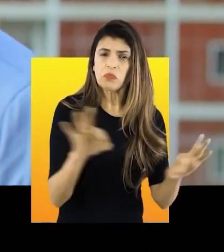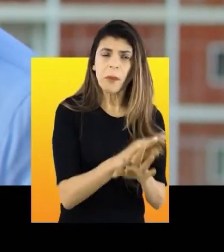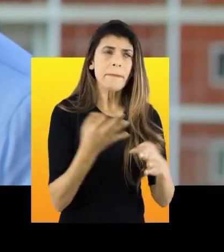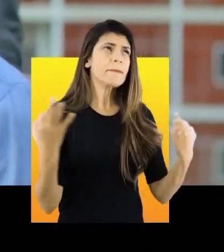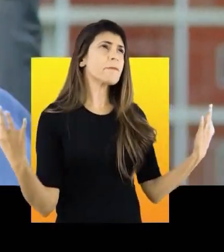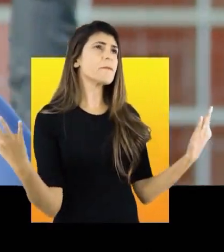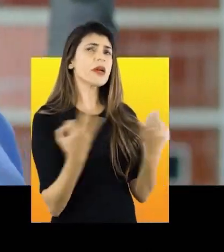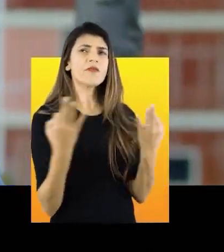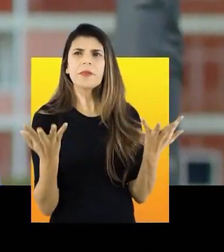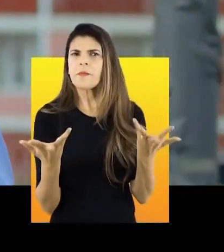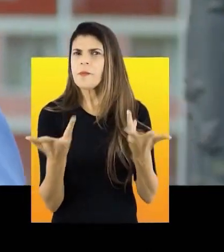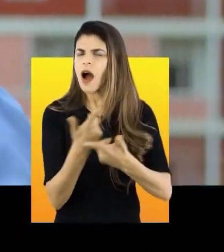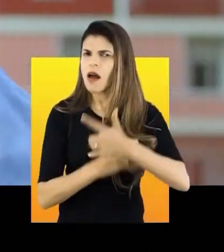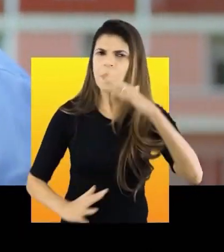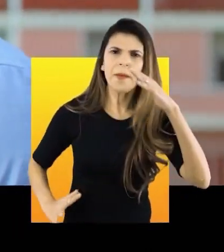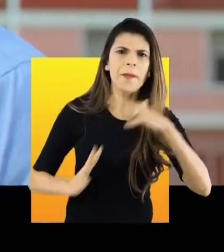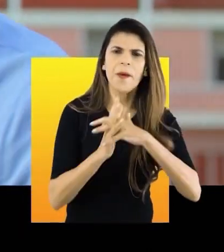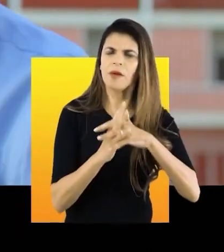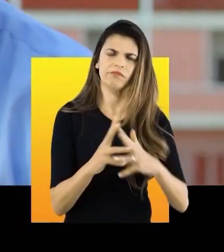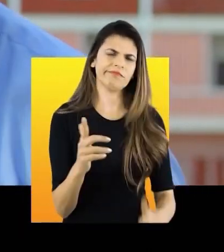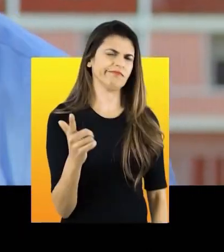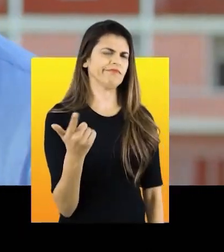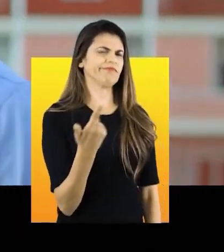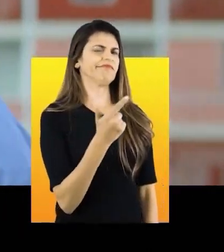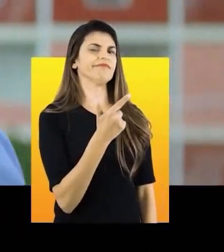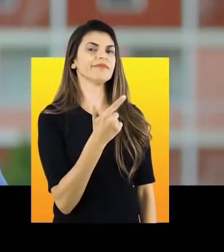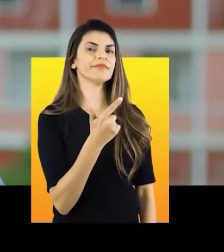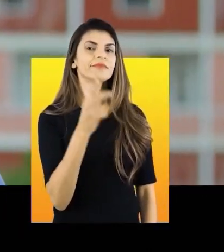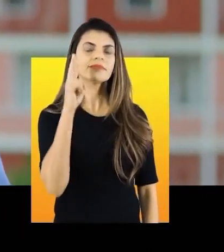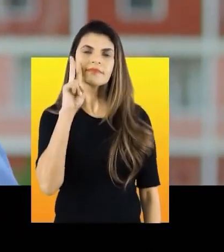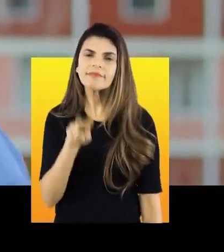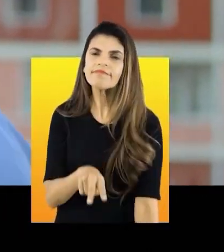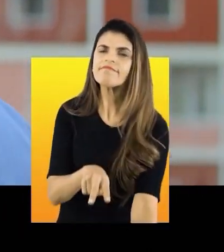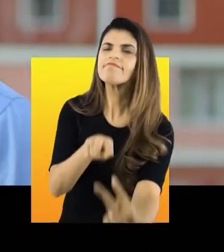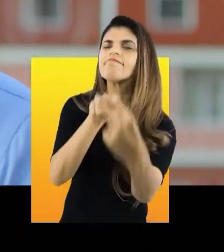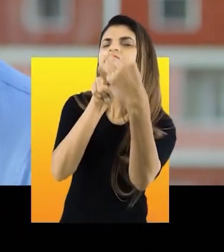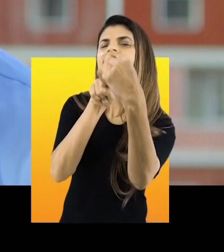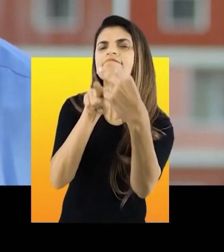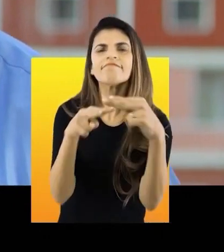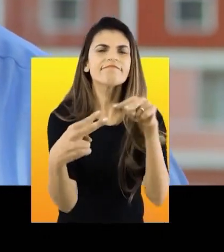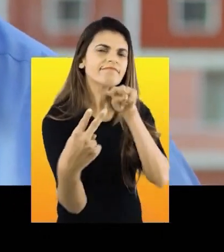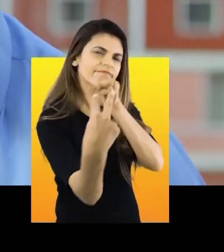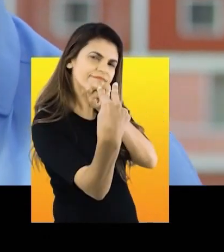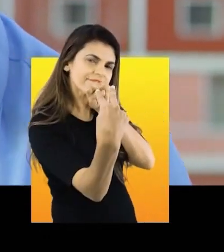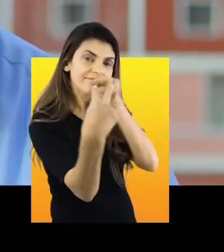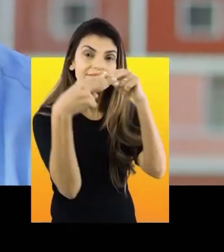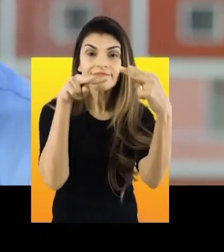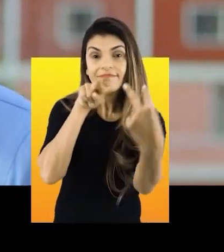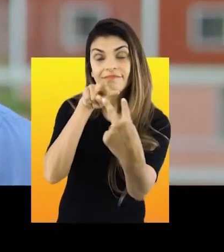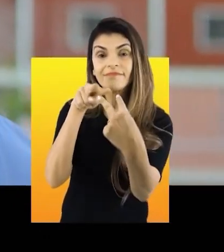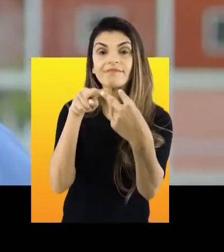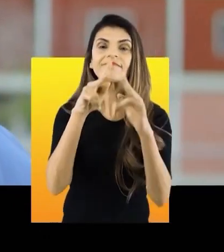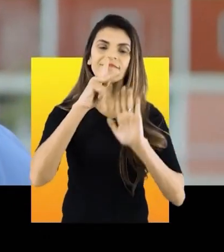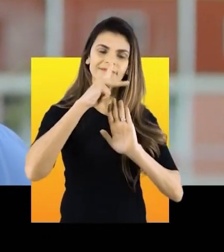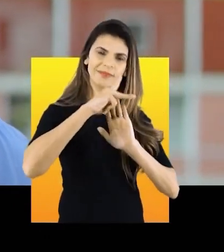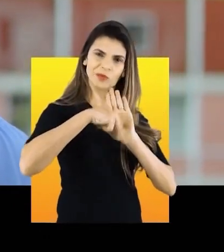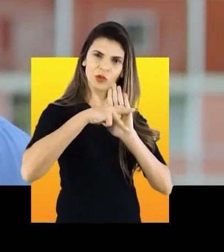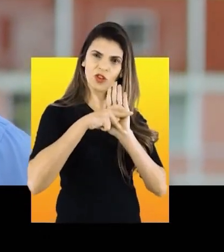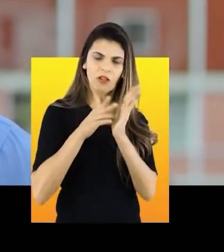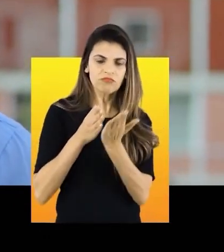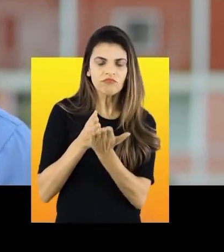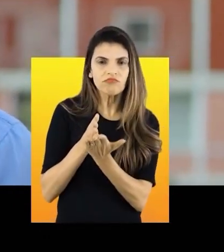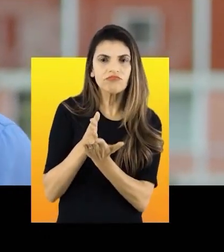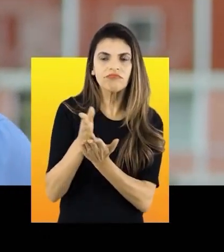até porque não está mas eu posso olhando nos olhos de cada um garantir que nós estamos no caminho certo